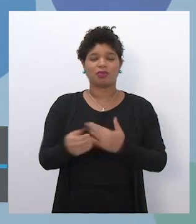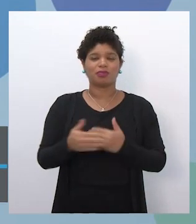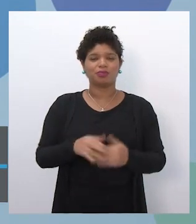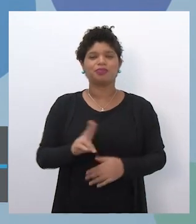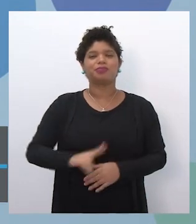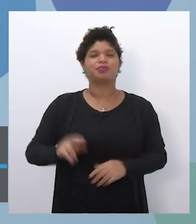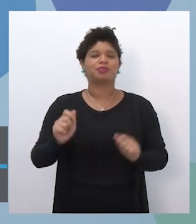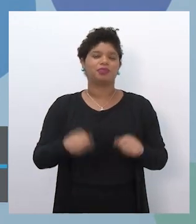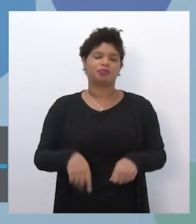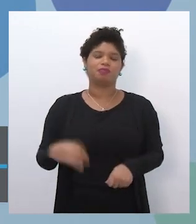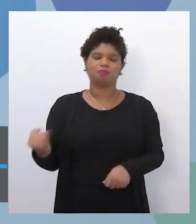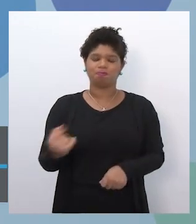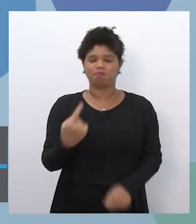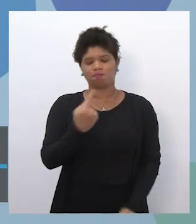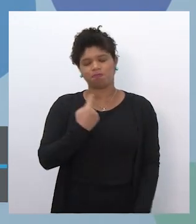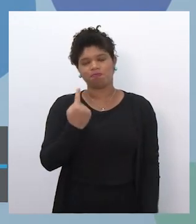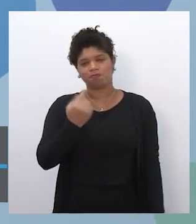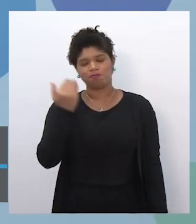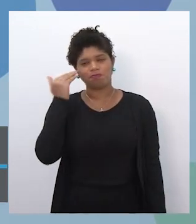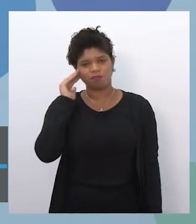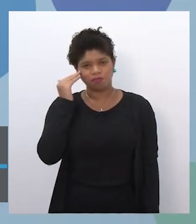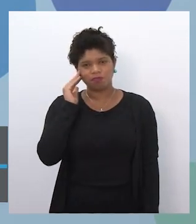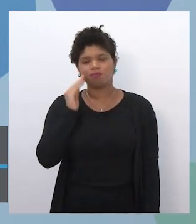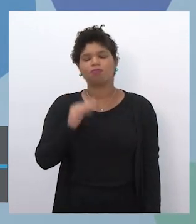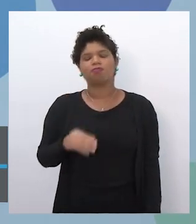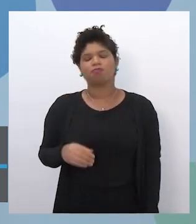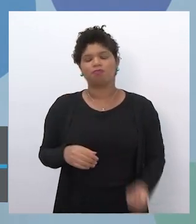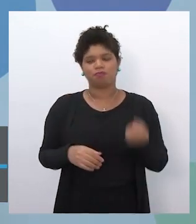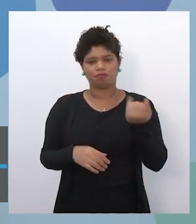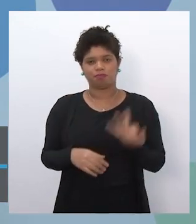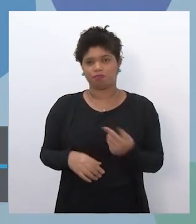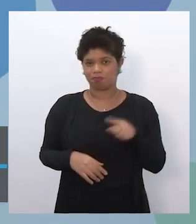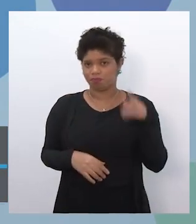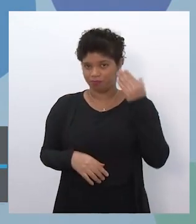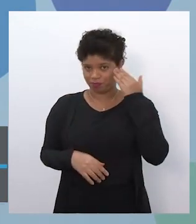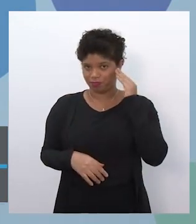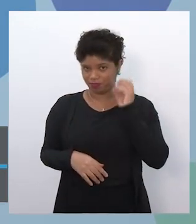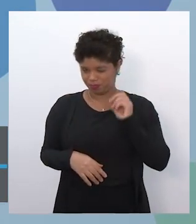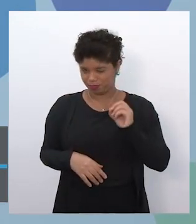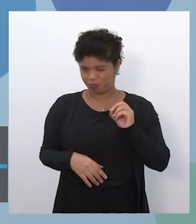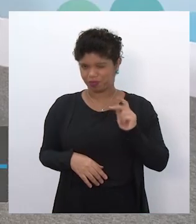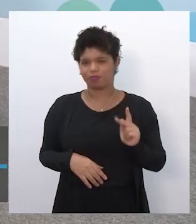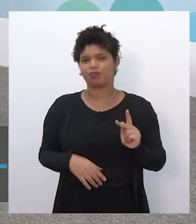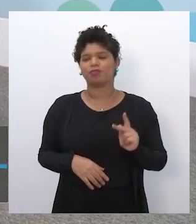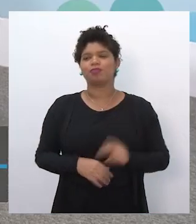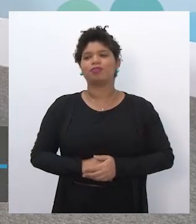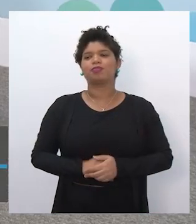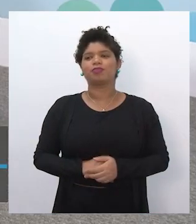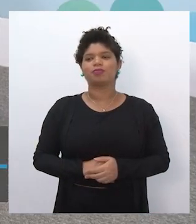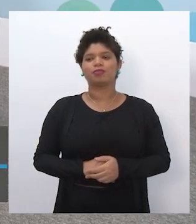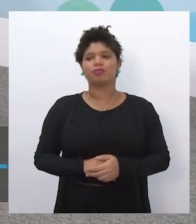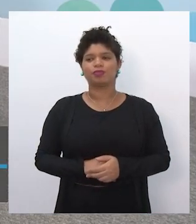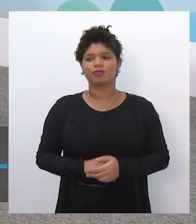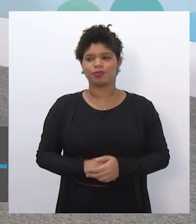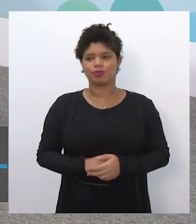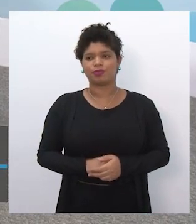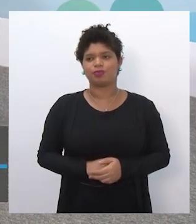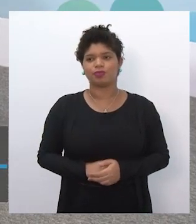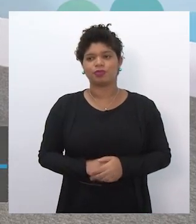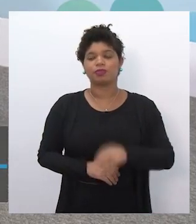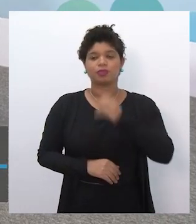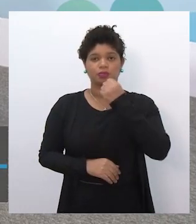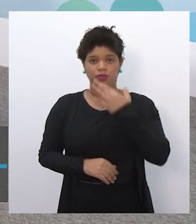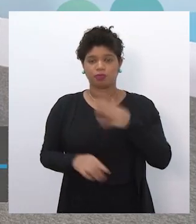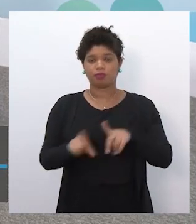ter isso em vista, acho que a gente usa aqui também para deixar isso claro para vocês. eu acho legal contar